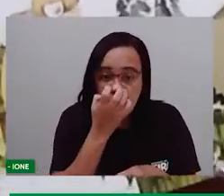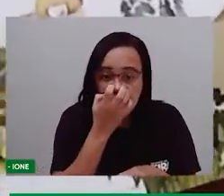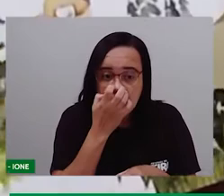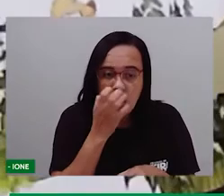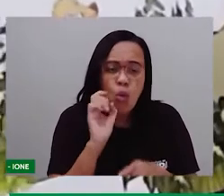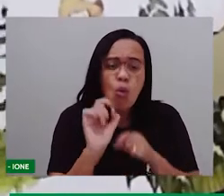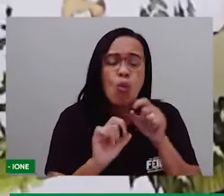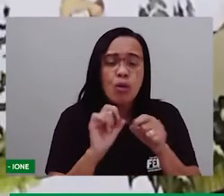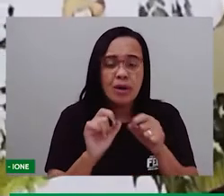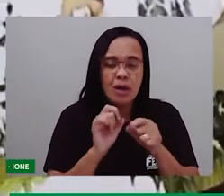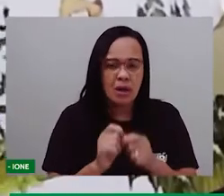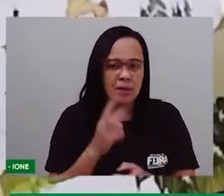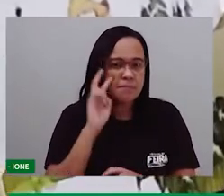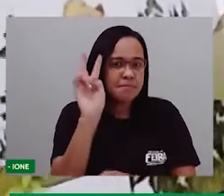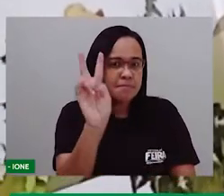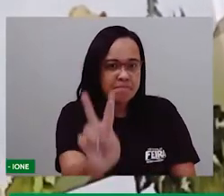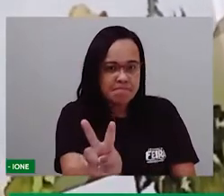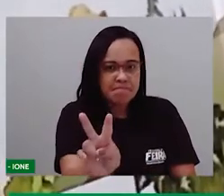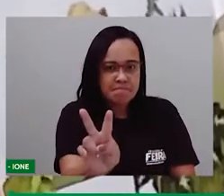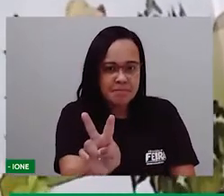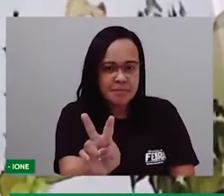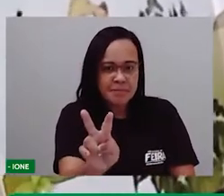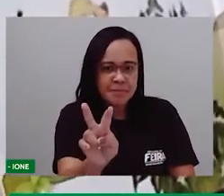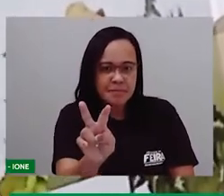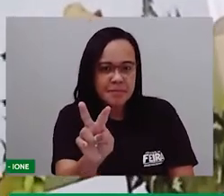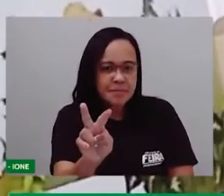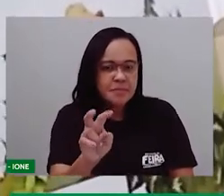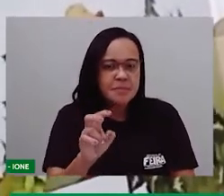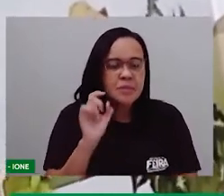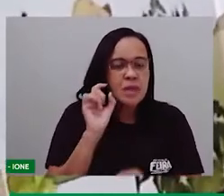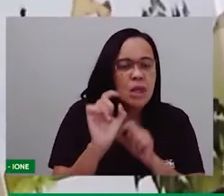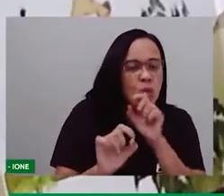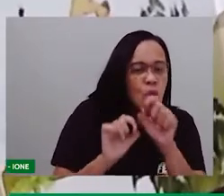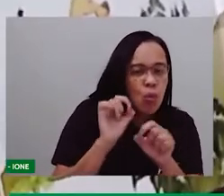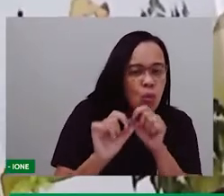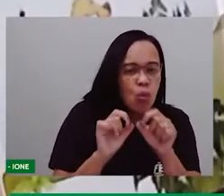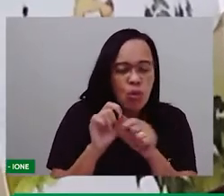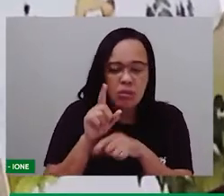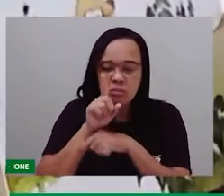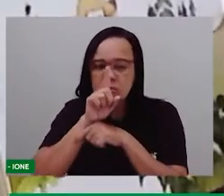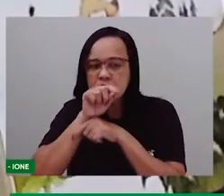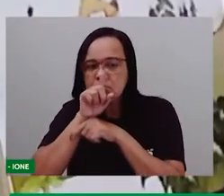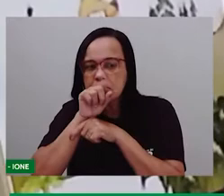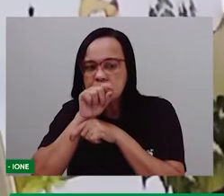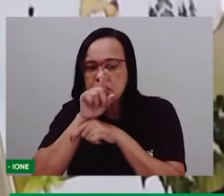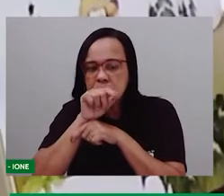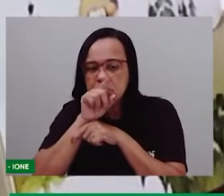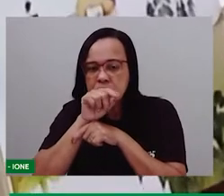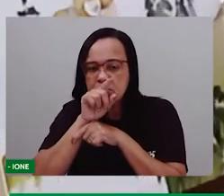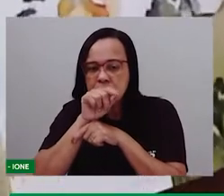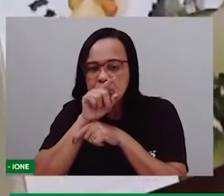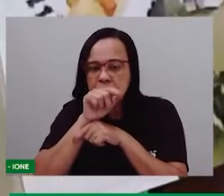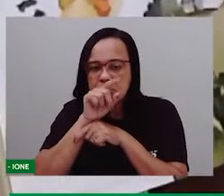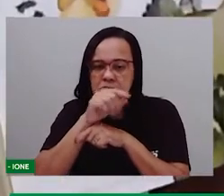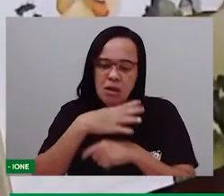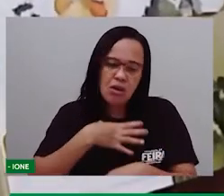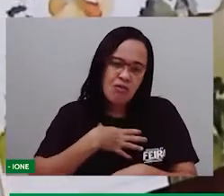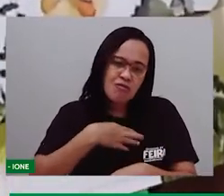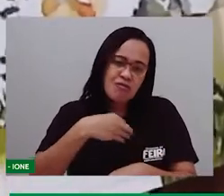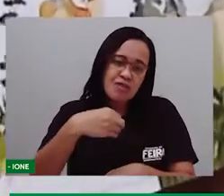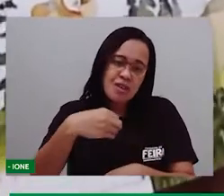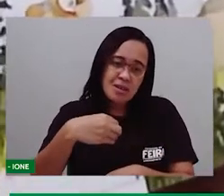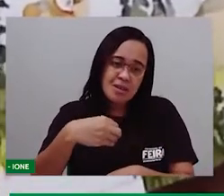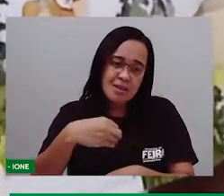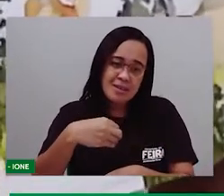Lancei um olhar pela anameda e vi no chão um pardalzinho novo, quase sem pena.